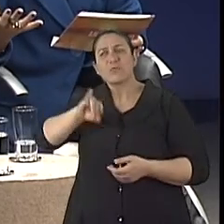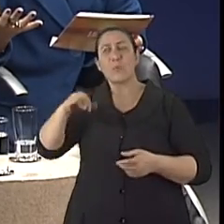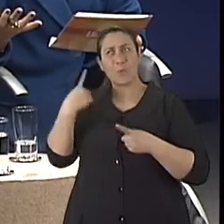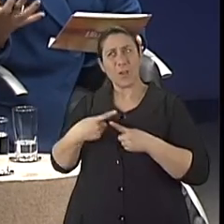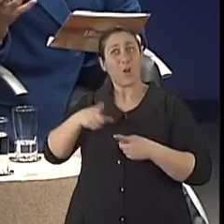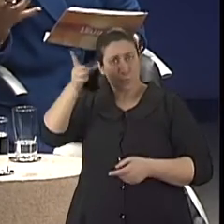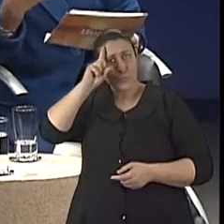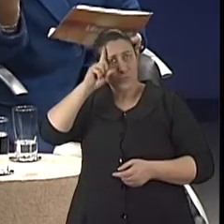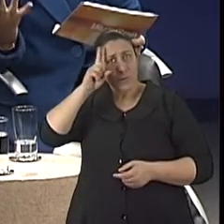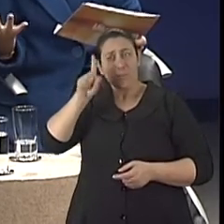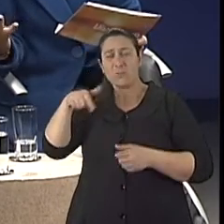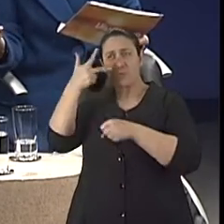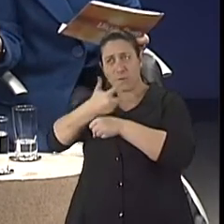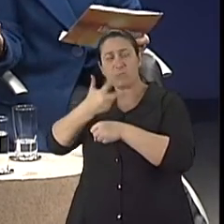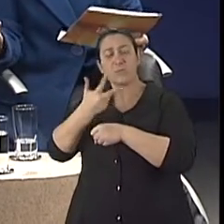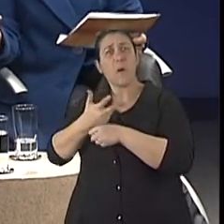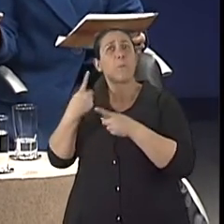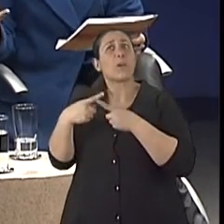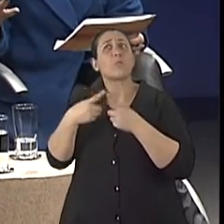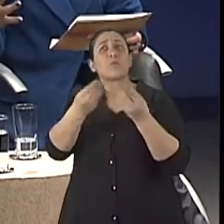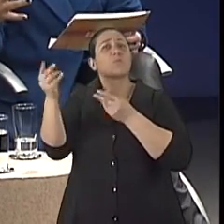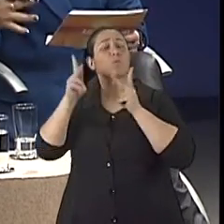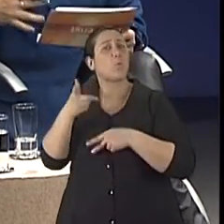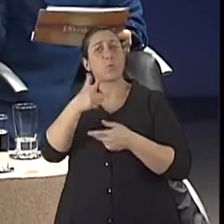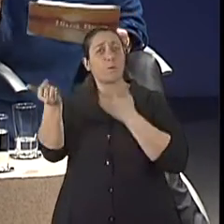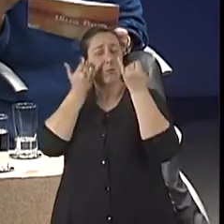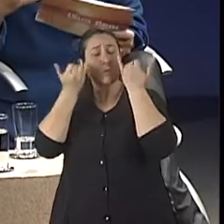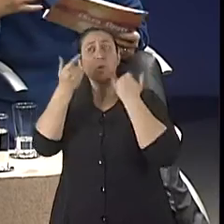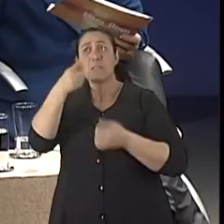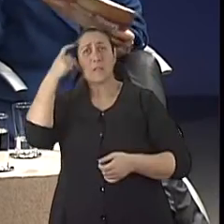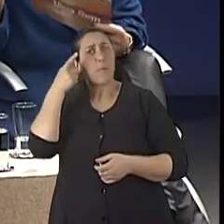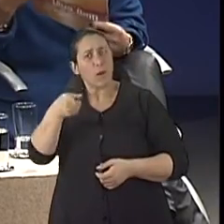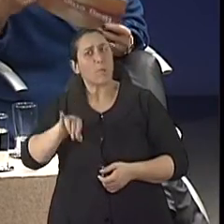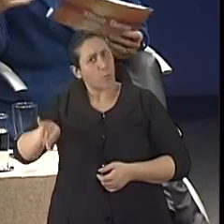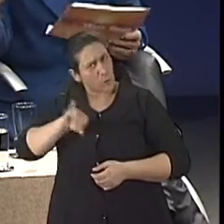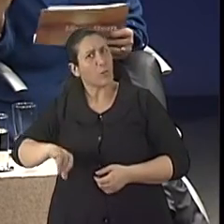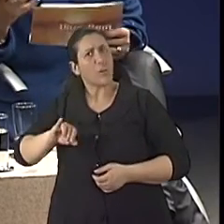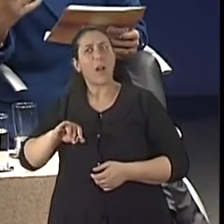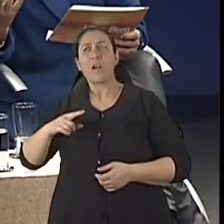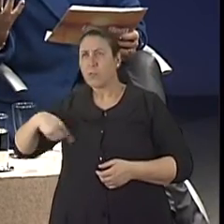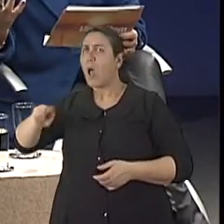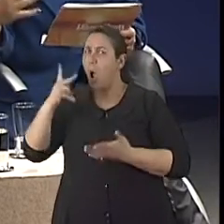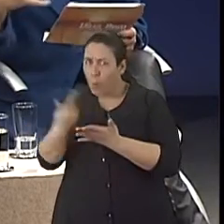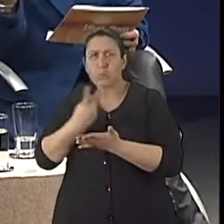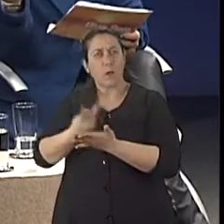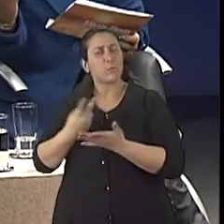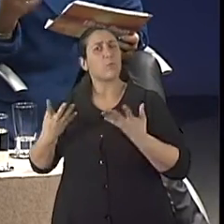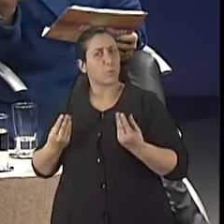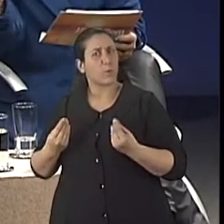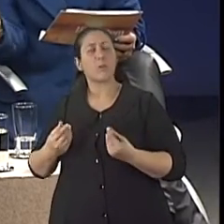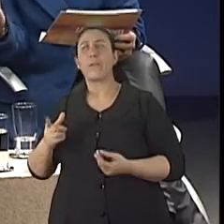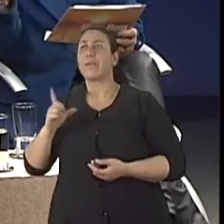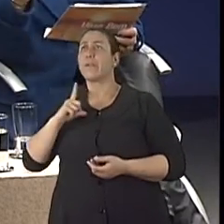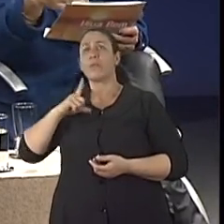muito cotidianas do idoso, ou não idoso até, de que isso aí passa pelas nossas mãos seguidamente. Nós temos